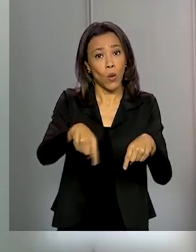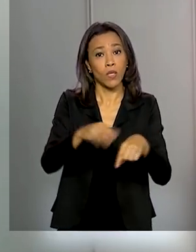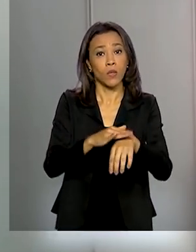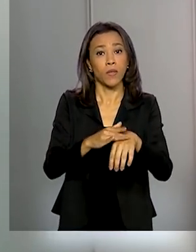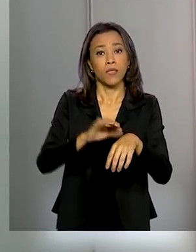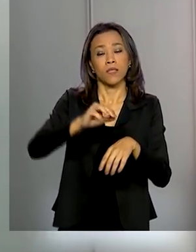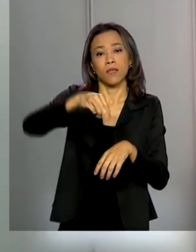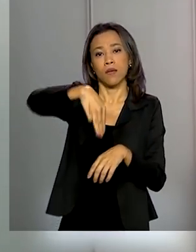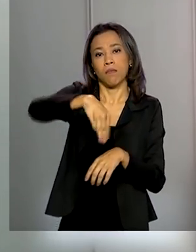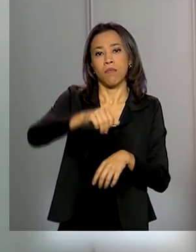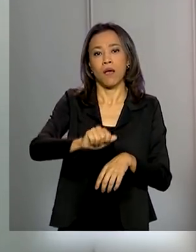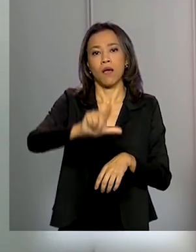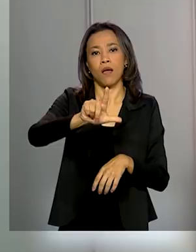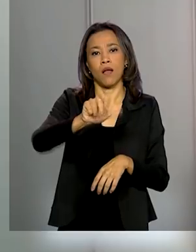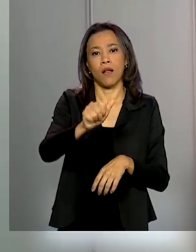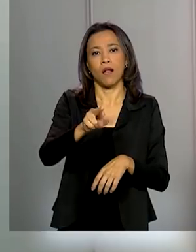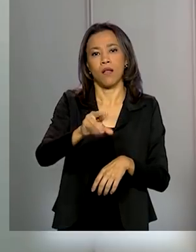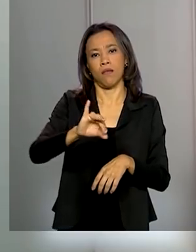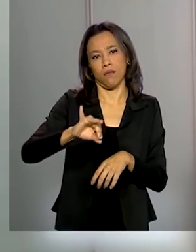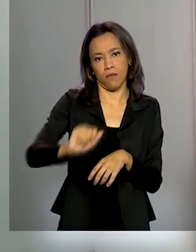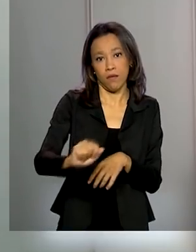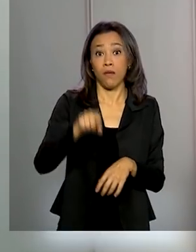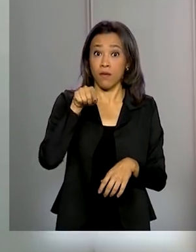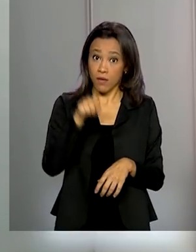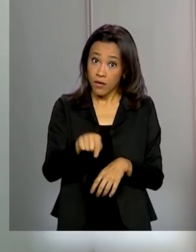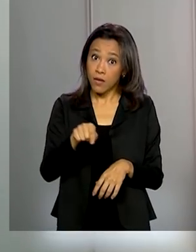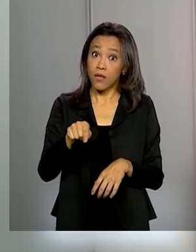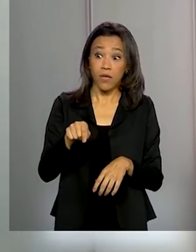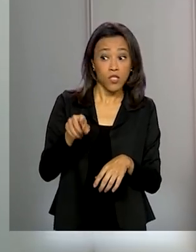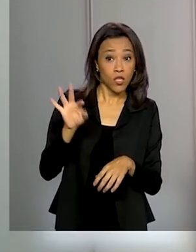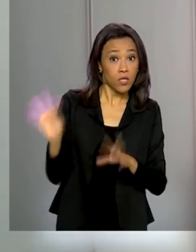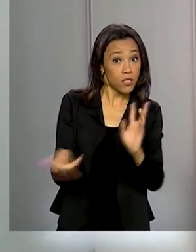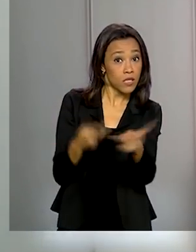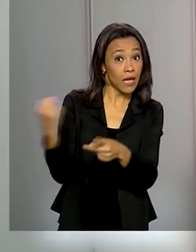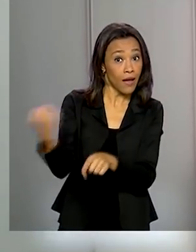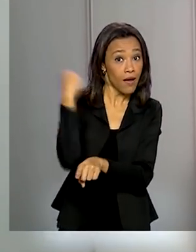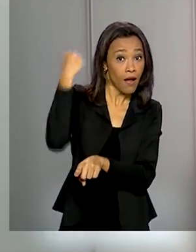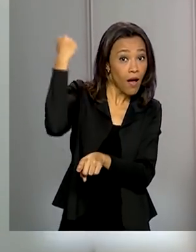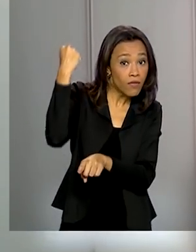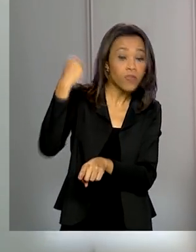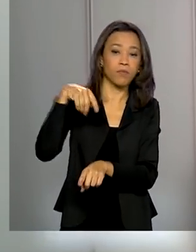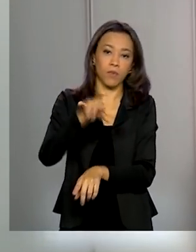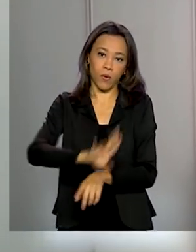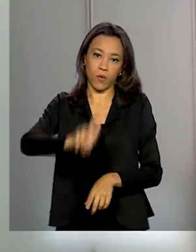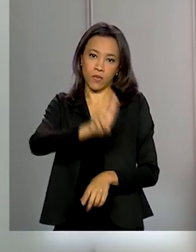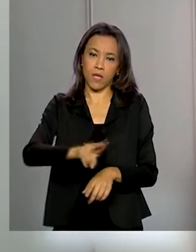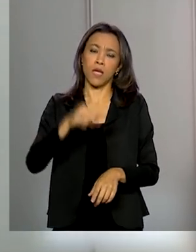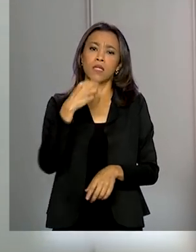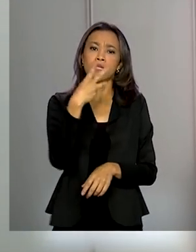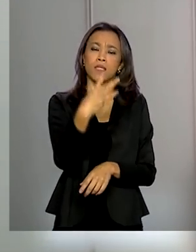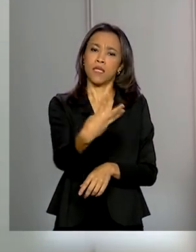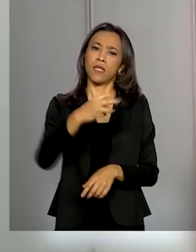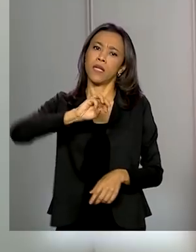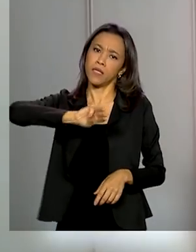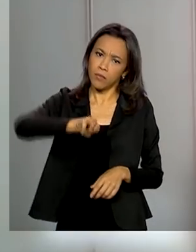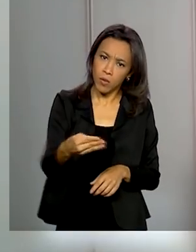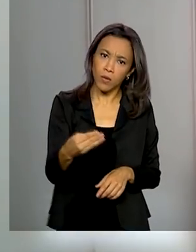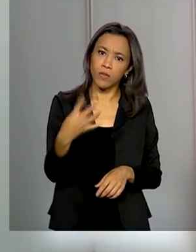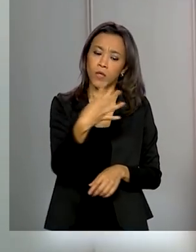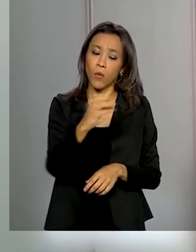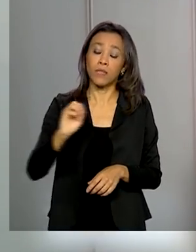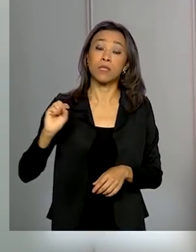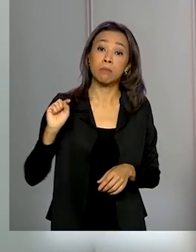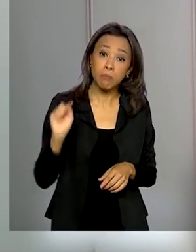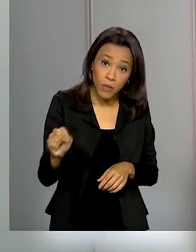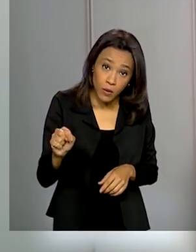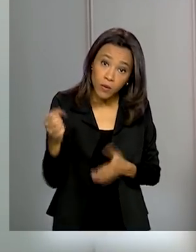no tratamento dos casos mais graves da doença. 3 milhões e 400 mil unidades do medicamento